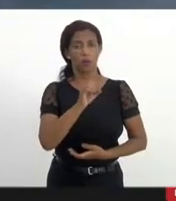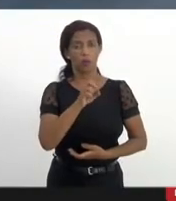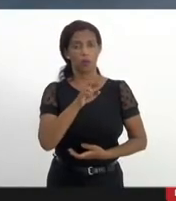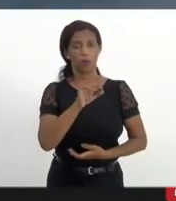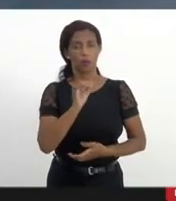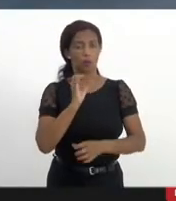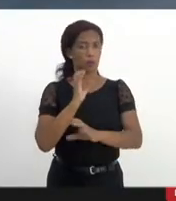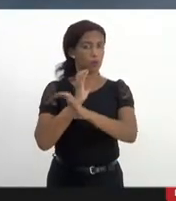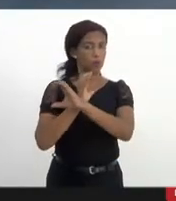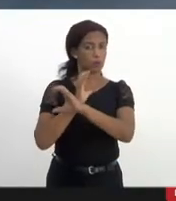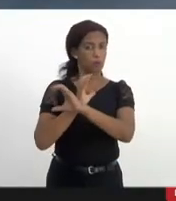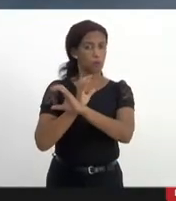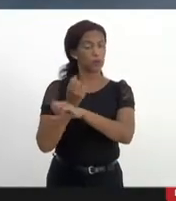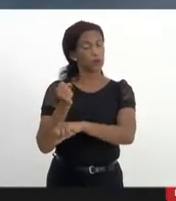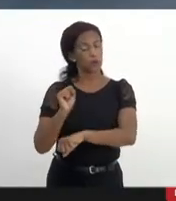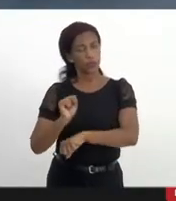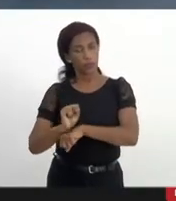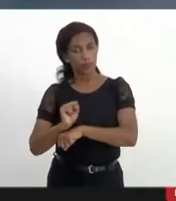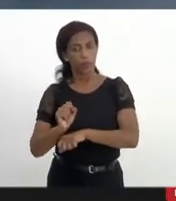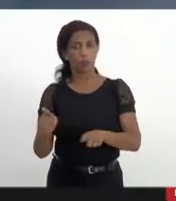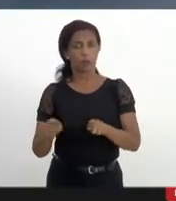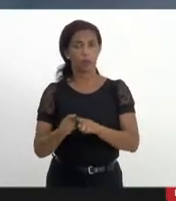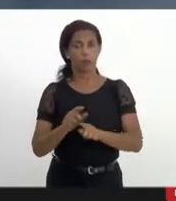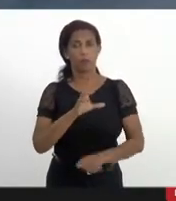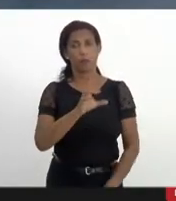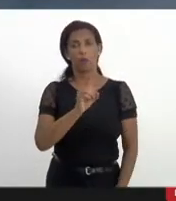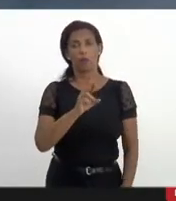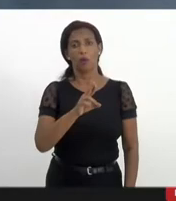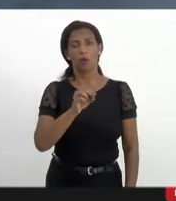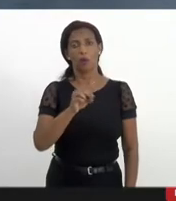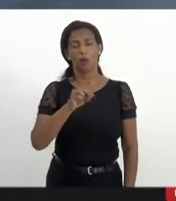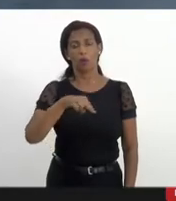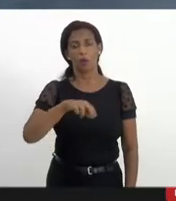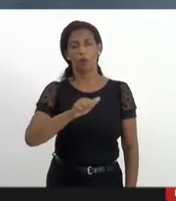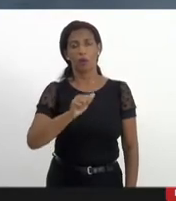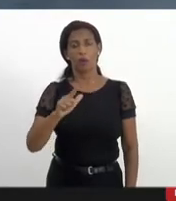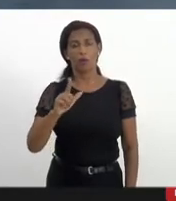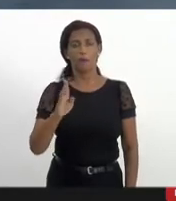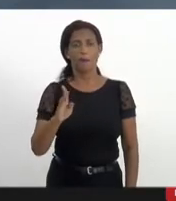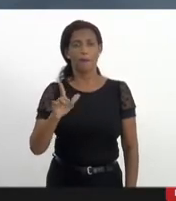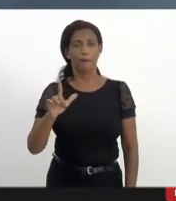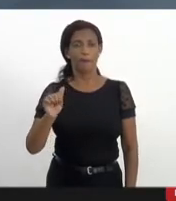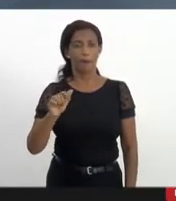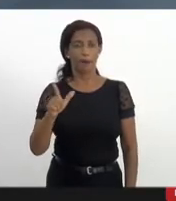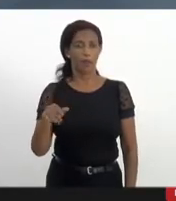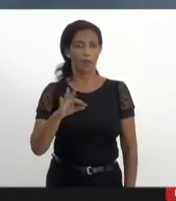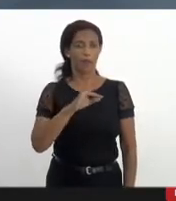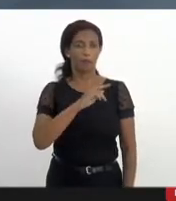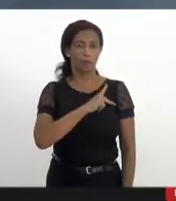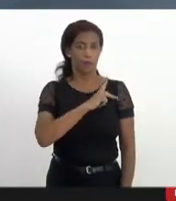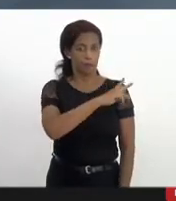e aguardando também o Coronel Blas para a escuta pela Polícia Militar.